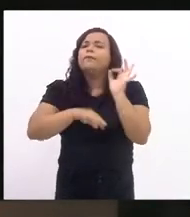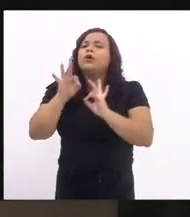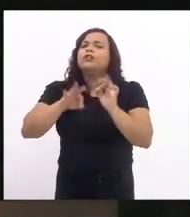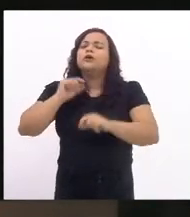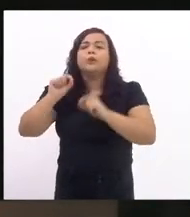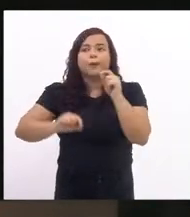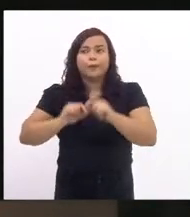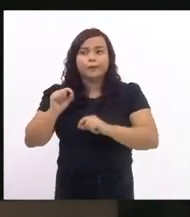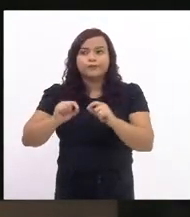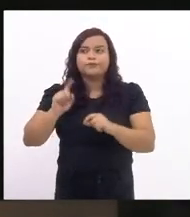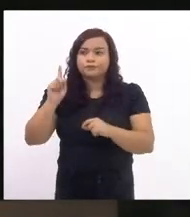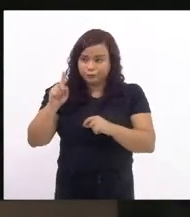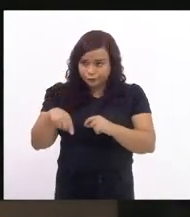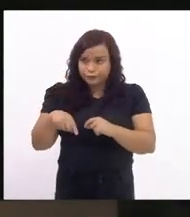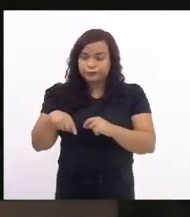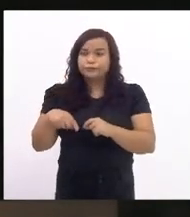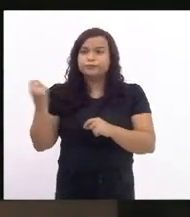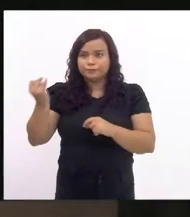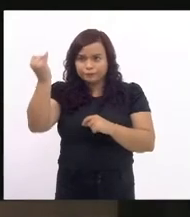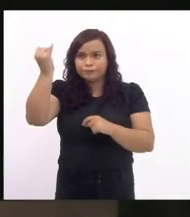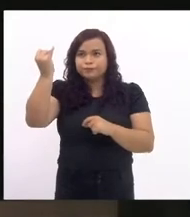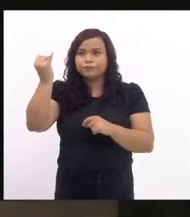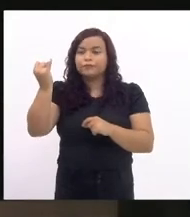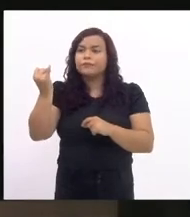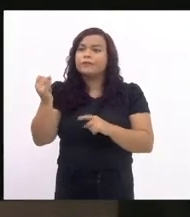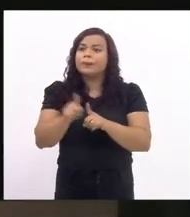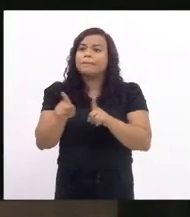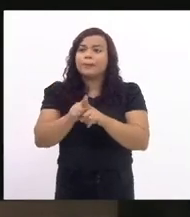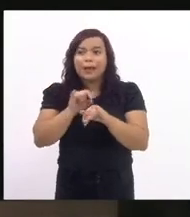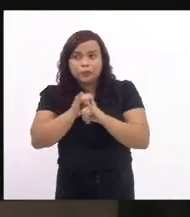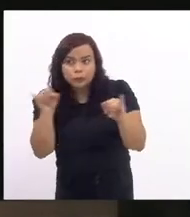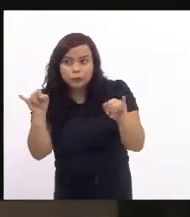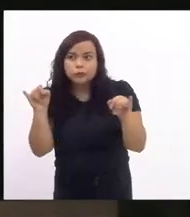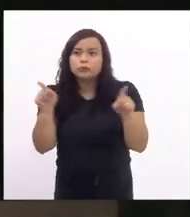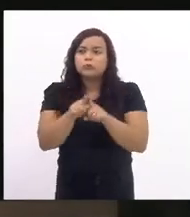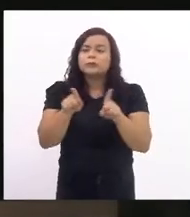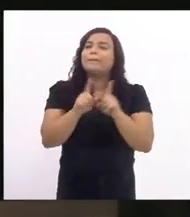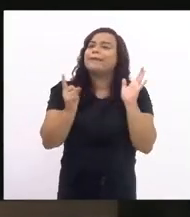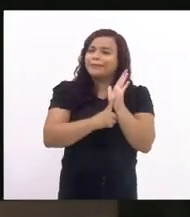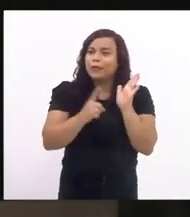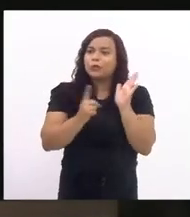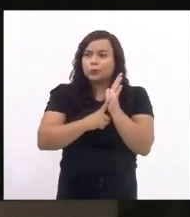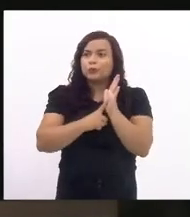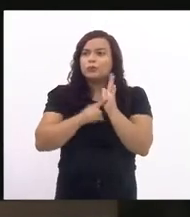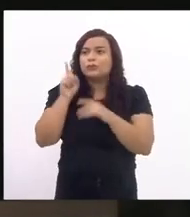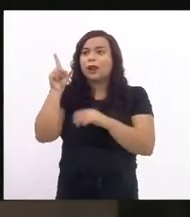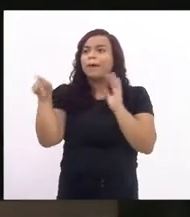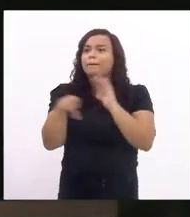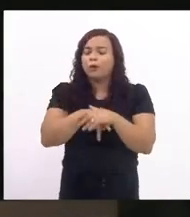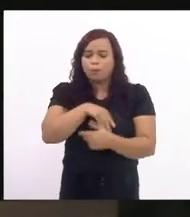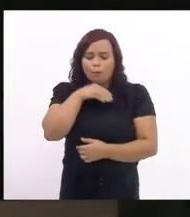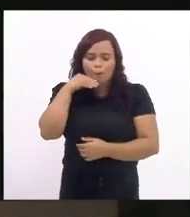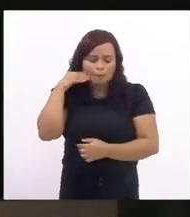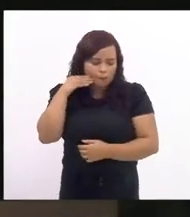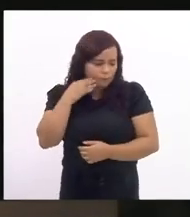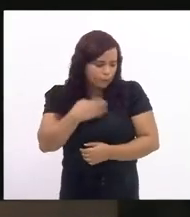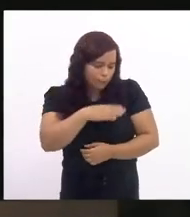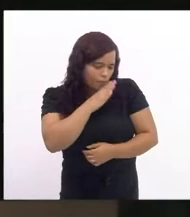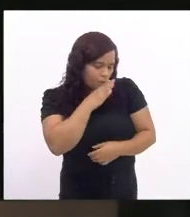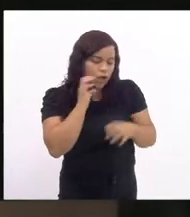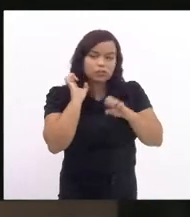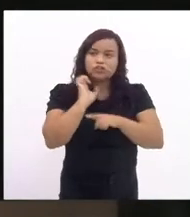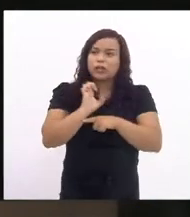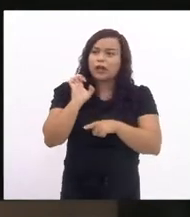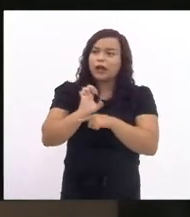nós também é um projeto que é de anúncio e é de denúncia da omissão do Estado em relação a